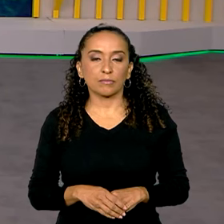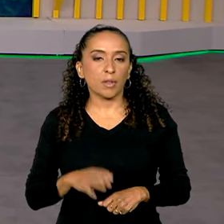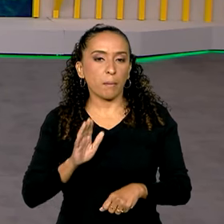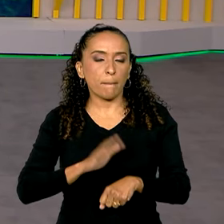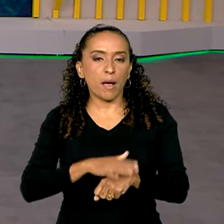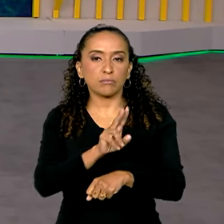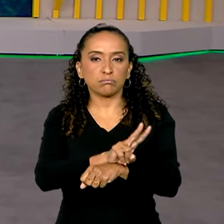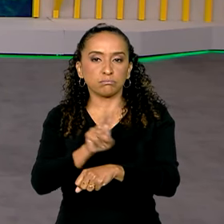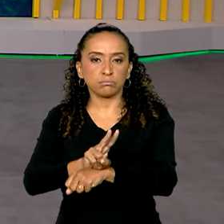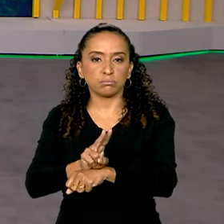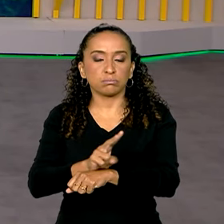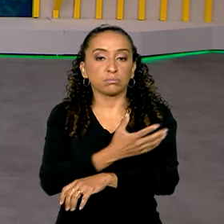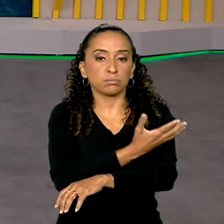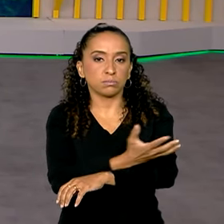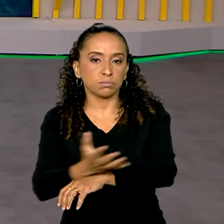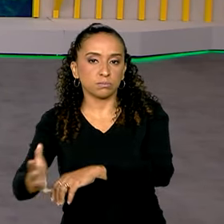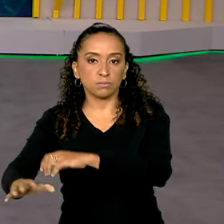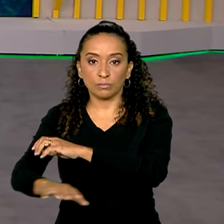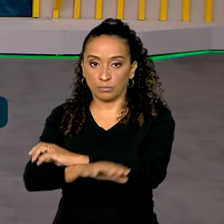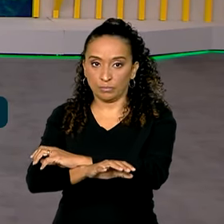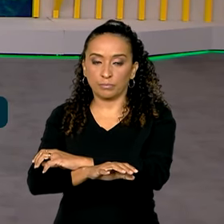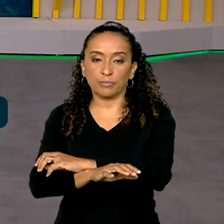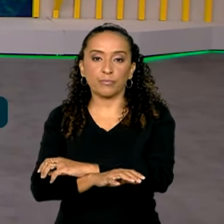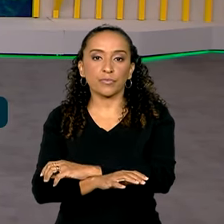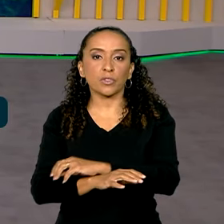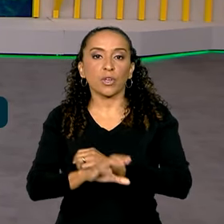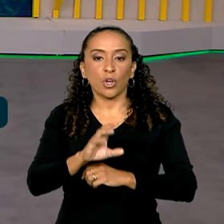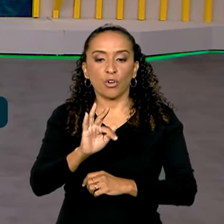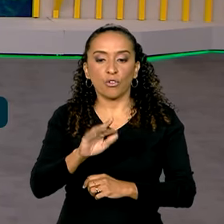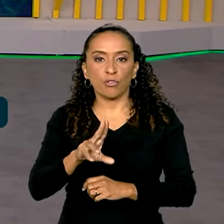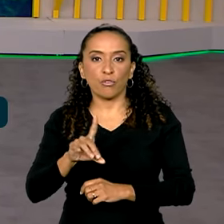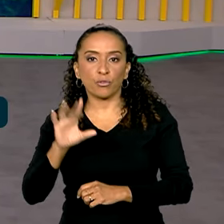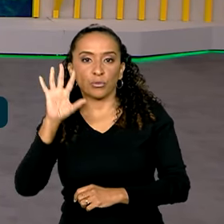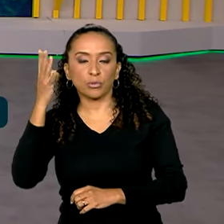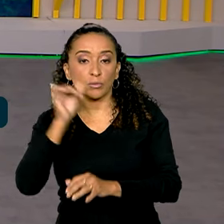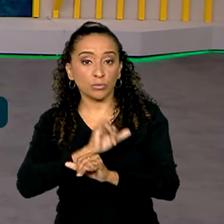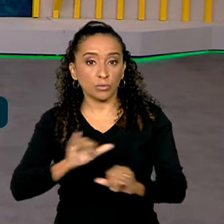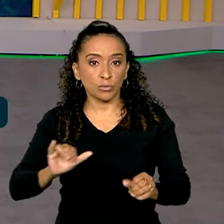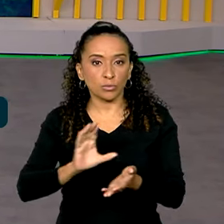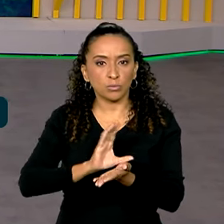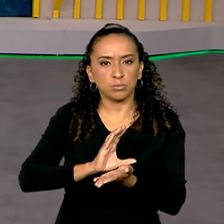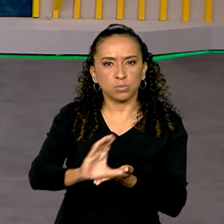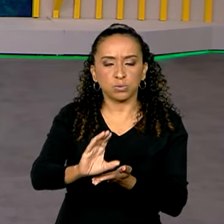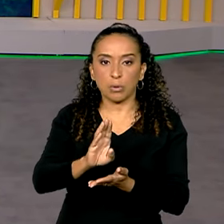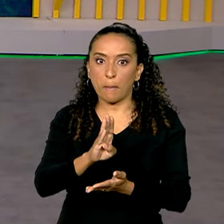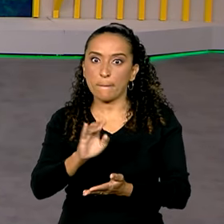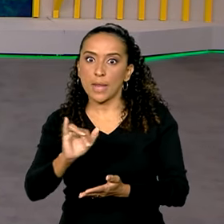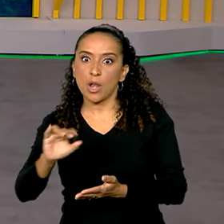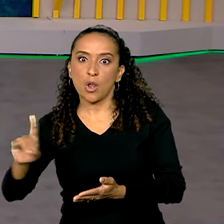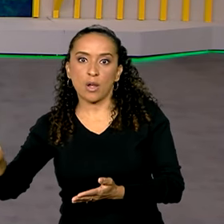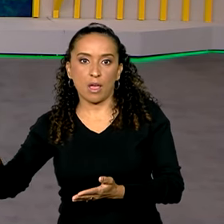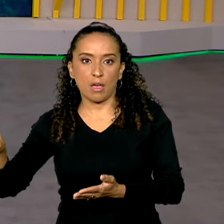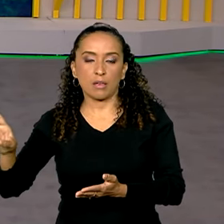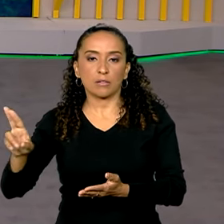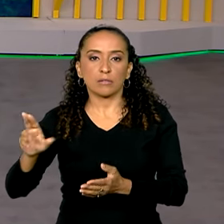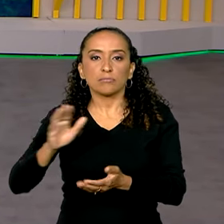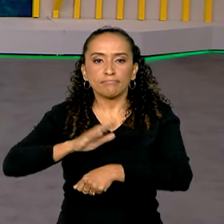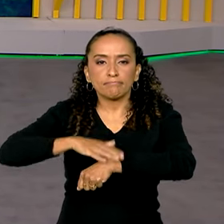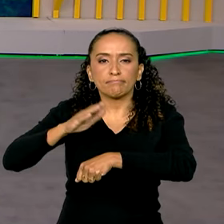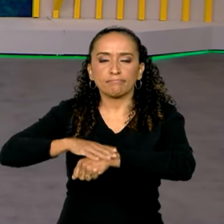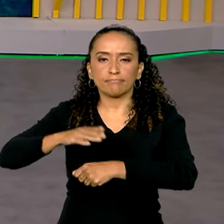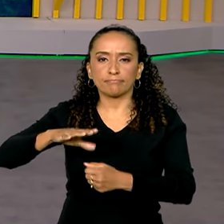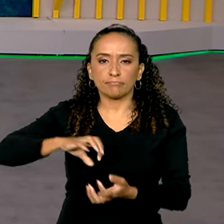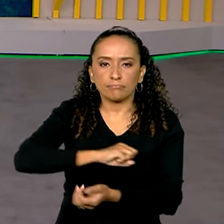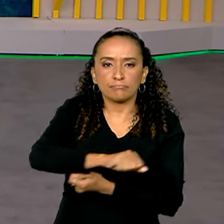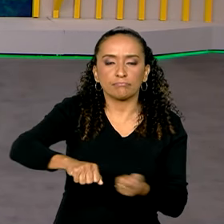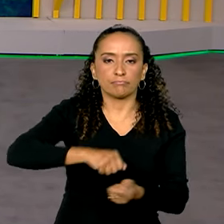Mais proteção ao meio ambiente. O Fundo Clima anunciou hoje um investimento bilionário em ações sustentáveis